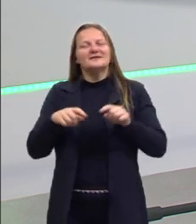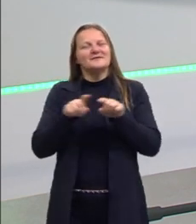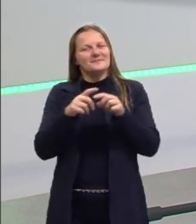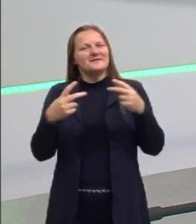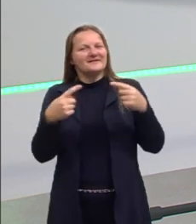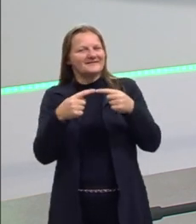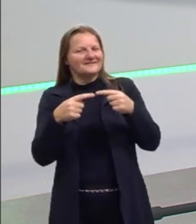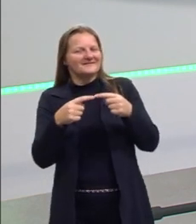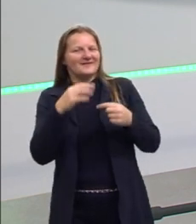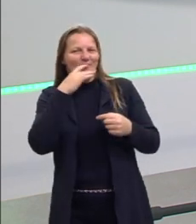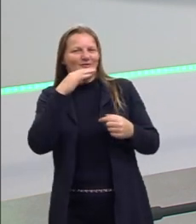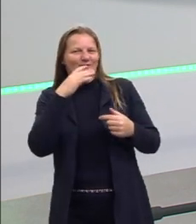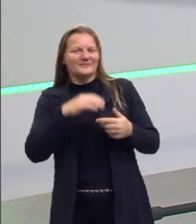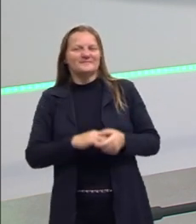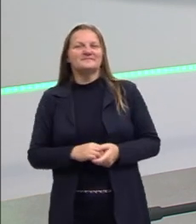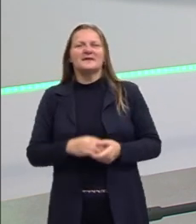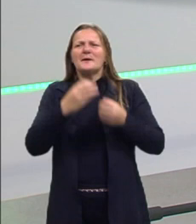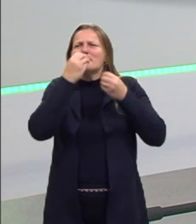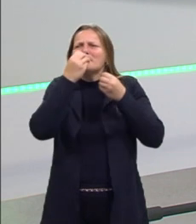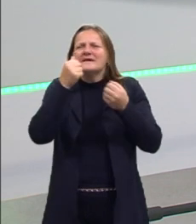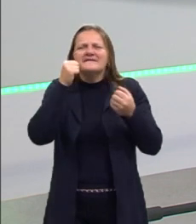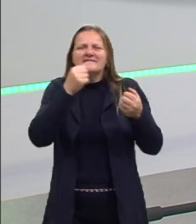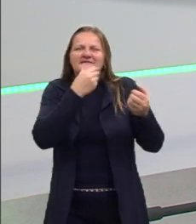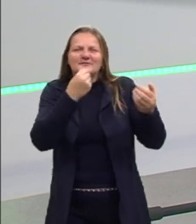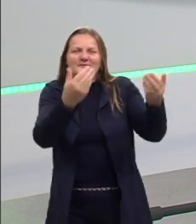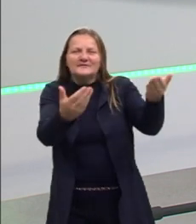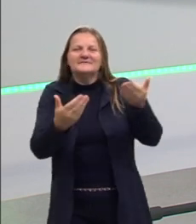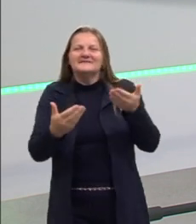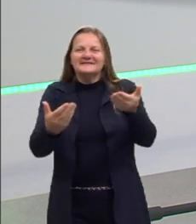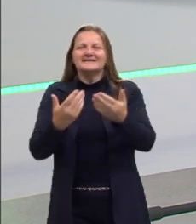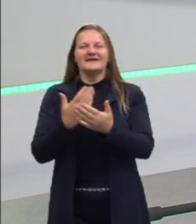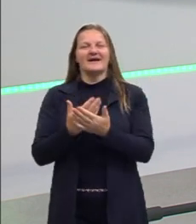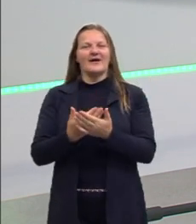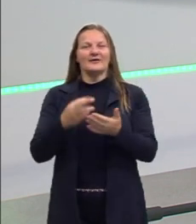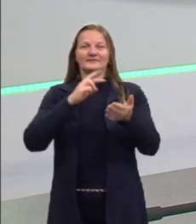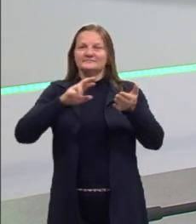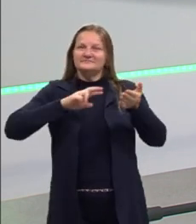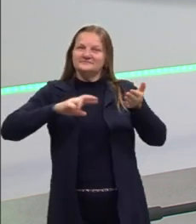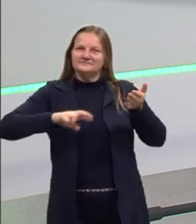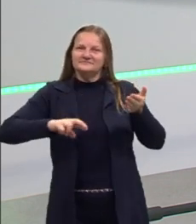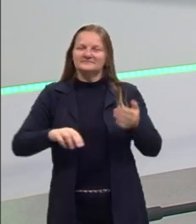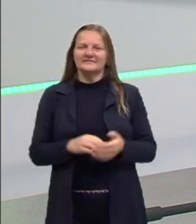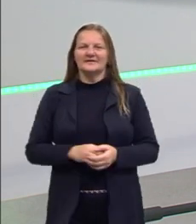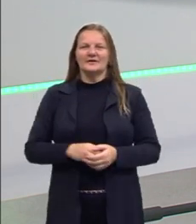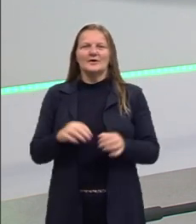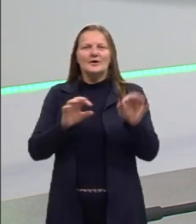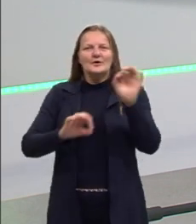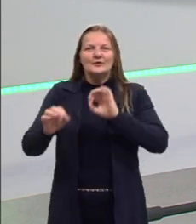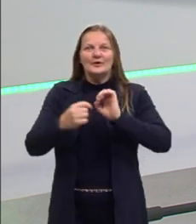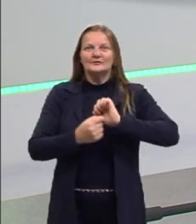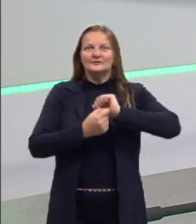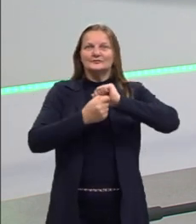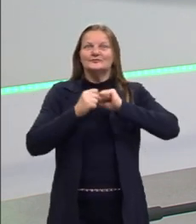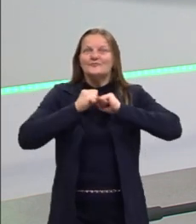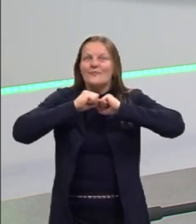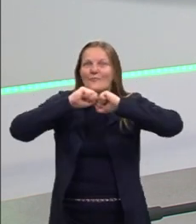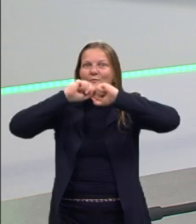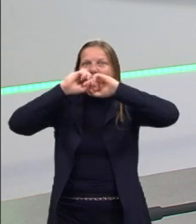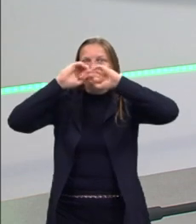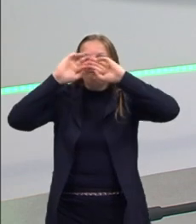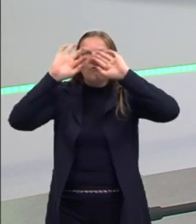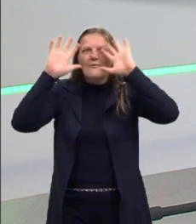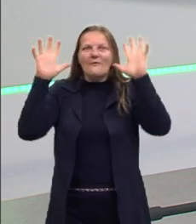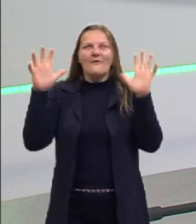cor. Bem-vindos e bem-vindas a mais uma aula de redação para a gente revelar hoje o quinto